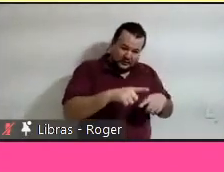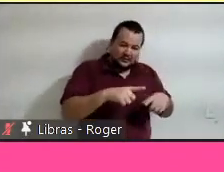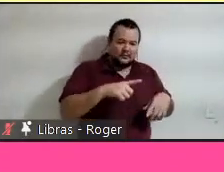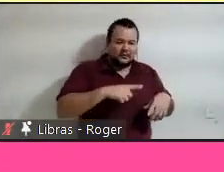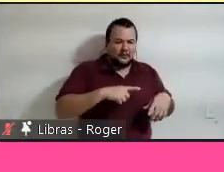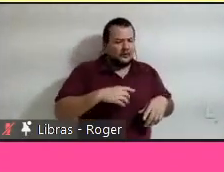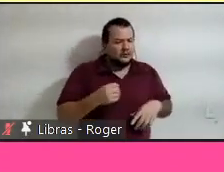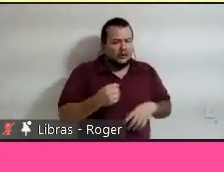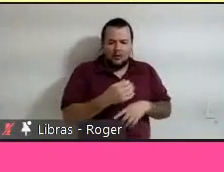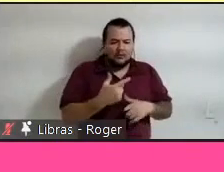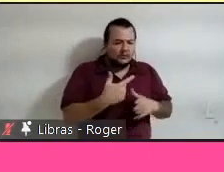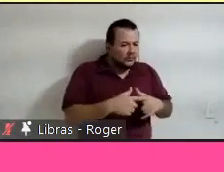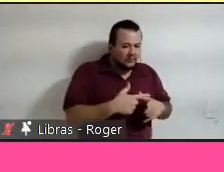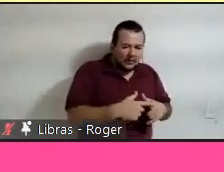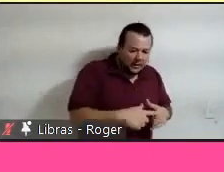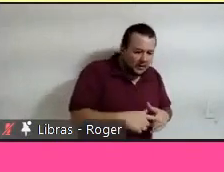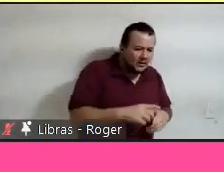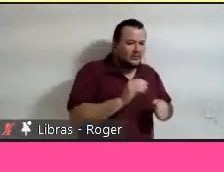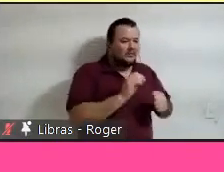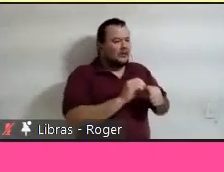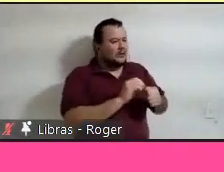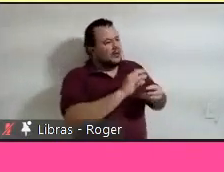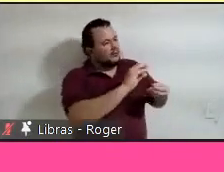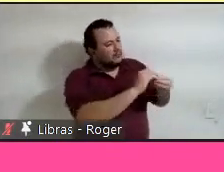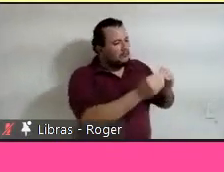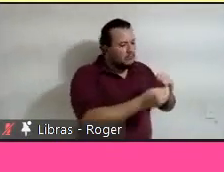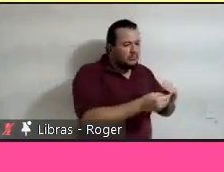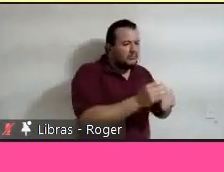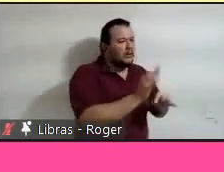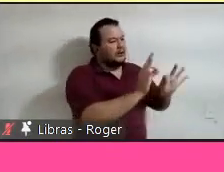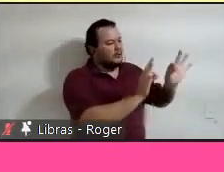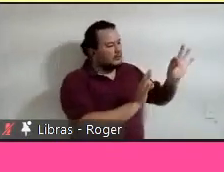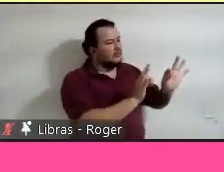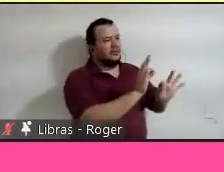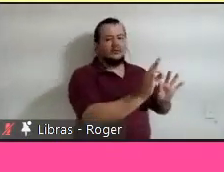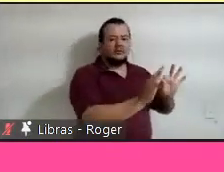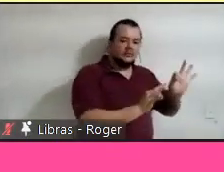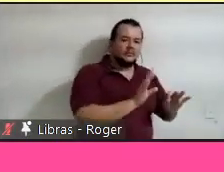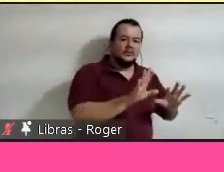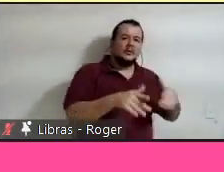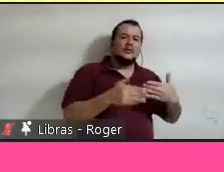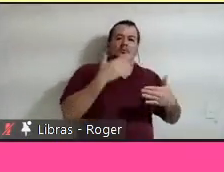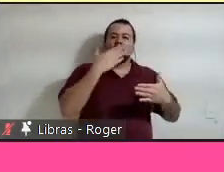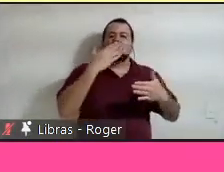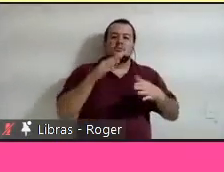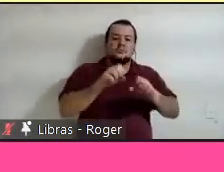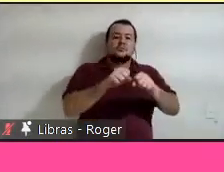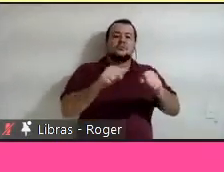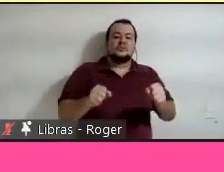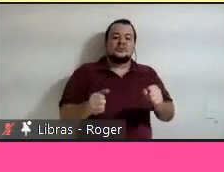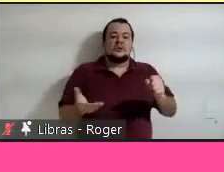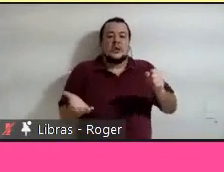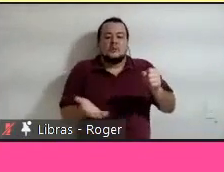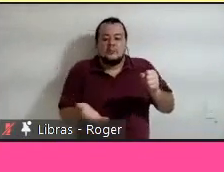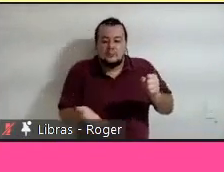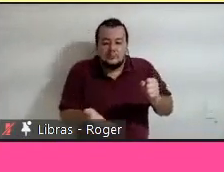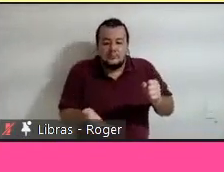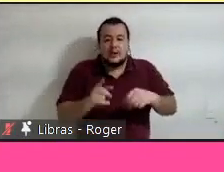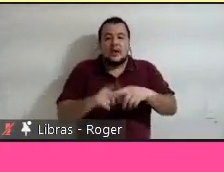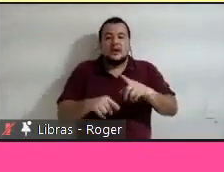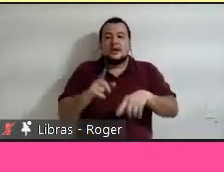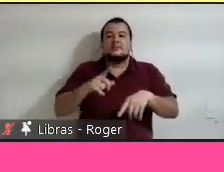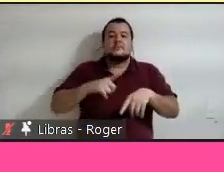modificações. Então, aqui dá para ver quais são os subsistemas, elementos da construção que têm maior